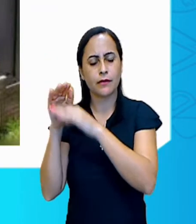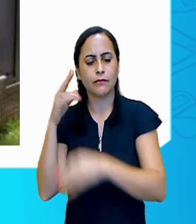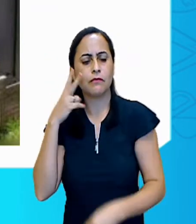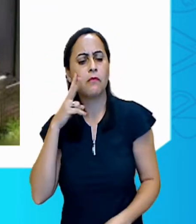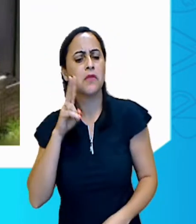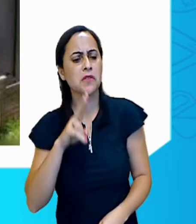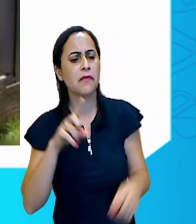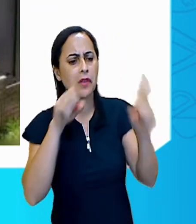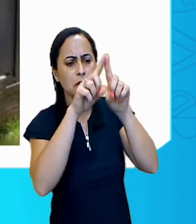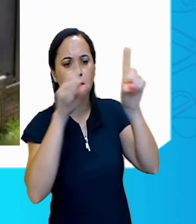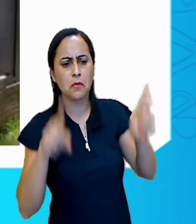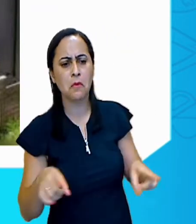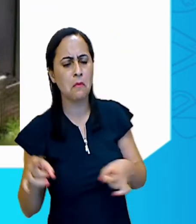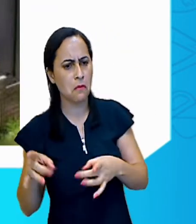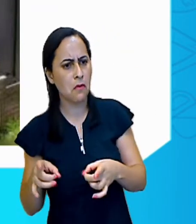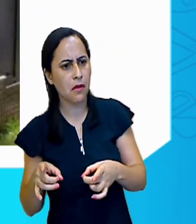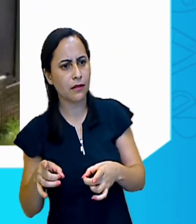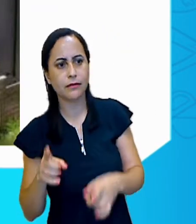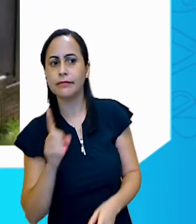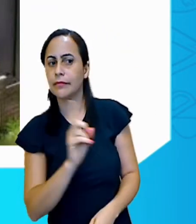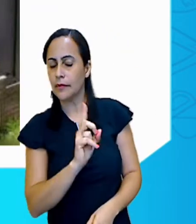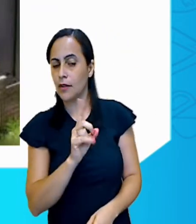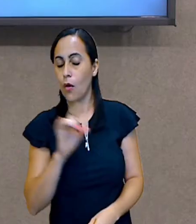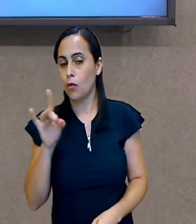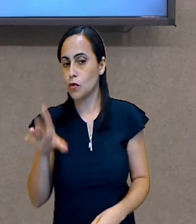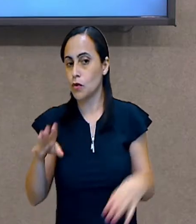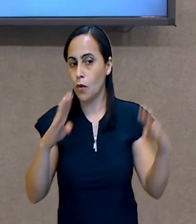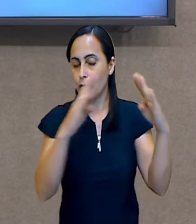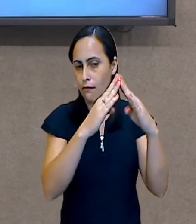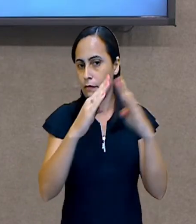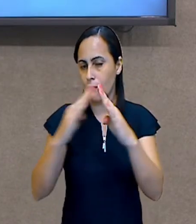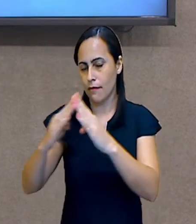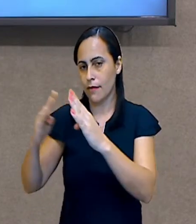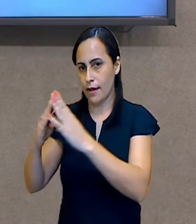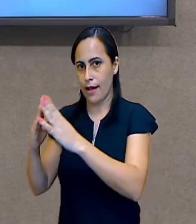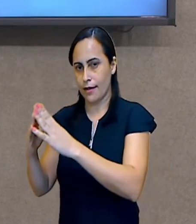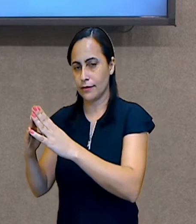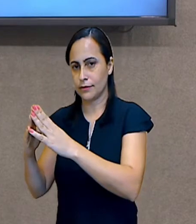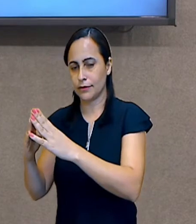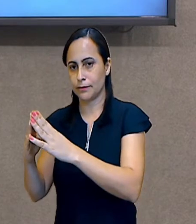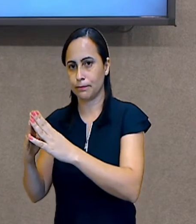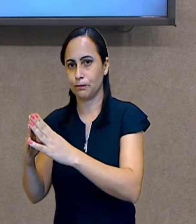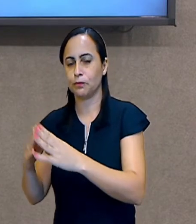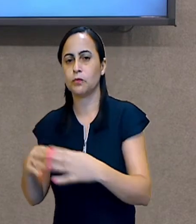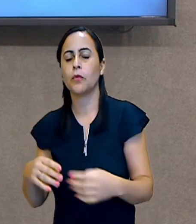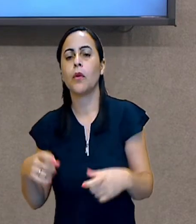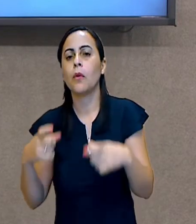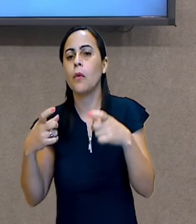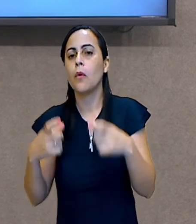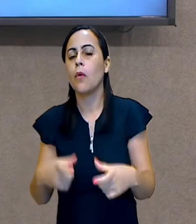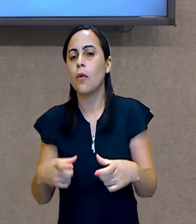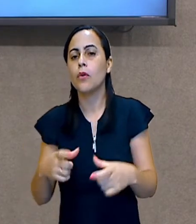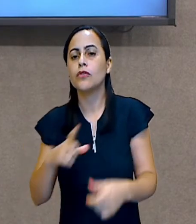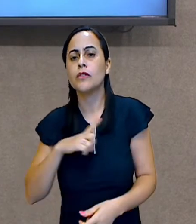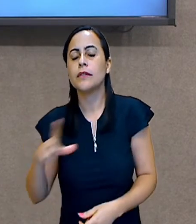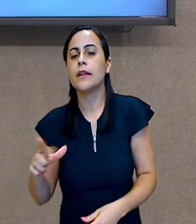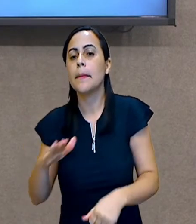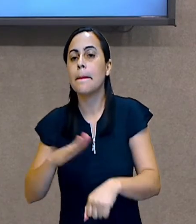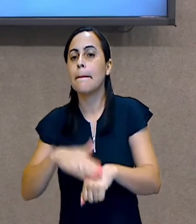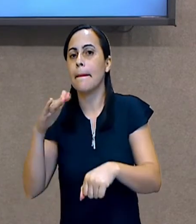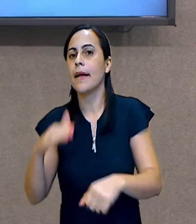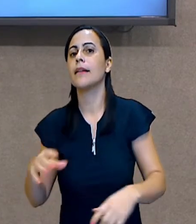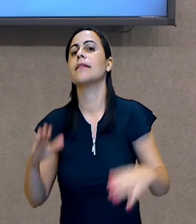crianças? Este bairro é um bairro residencial, que é o bairro onde predomina residências.